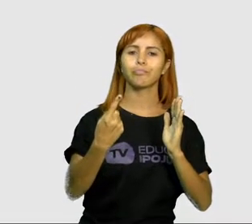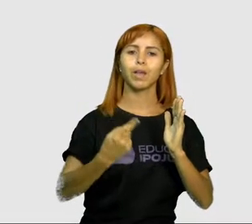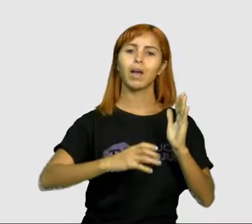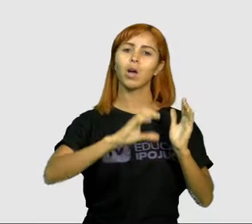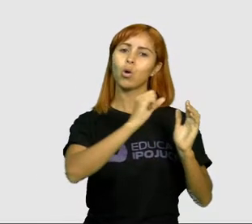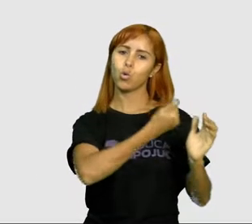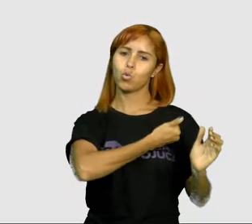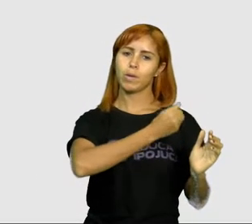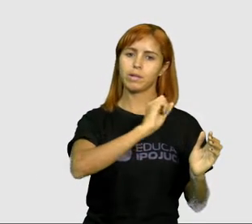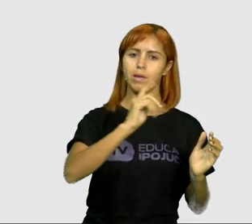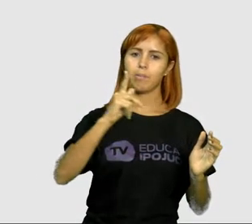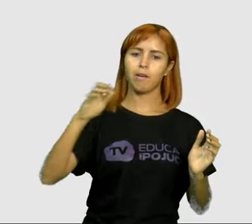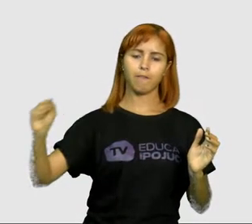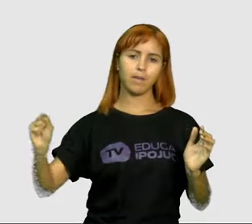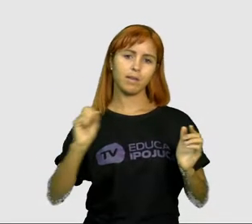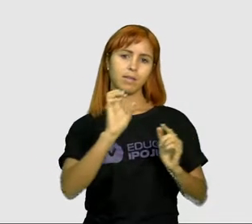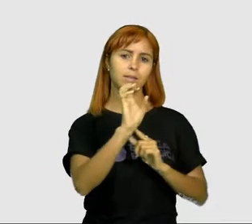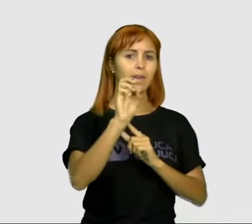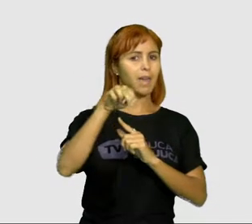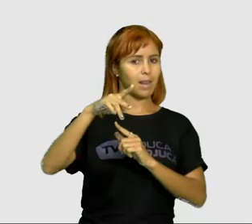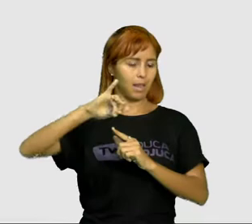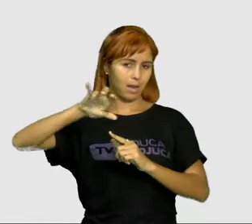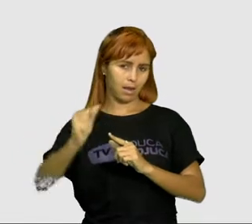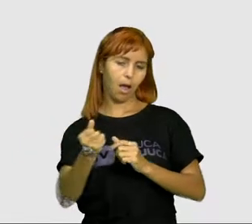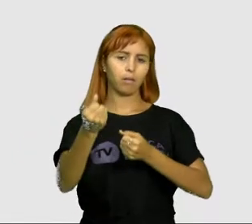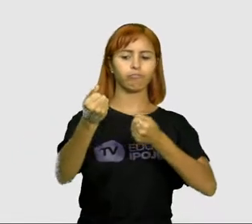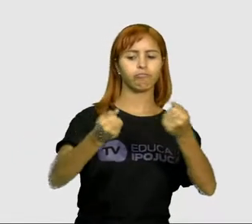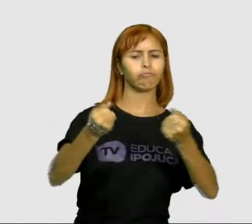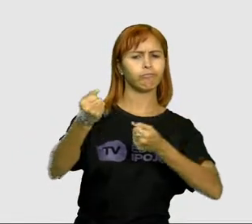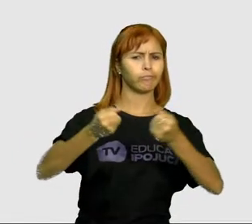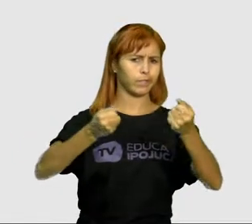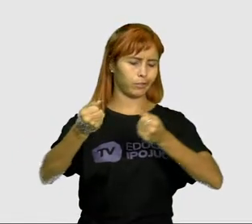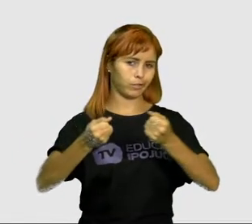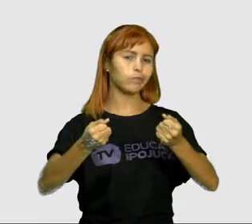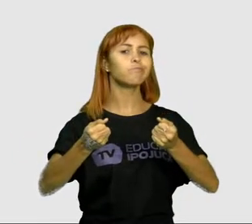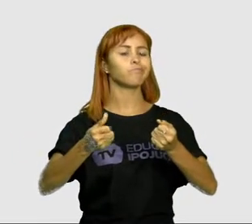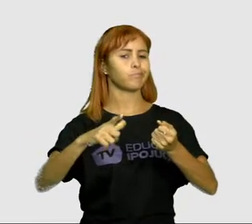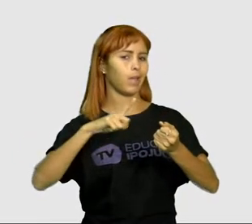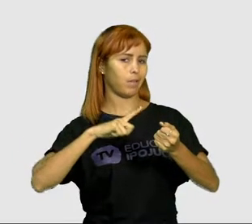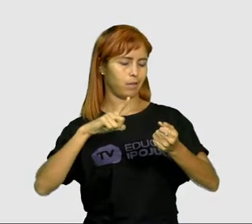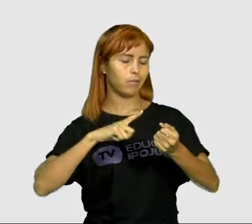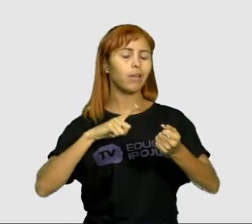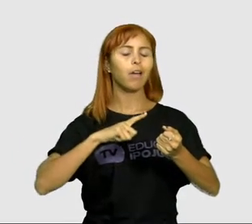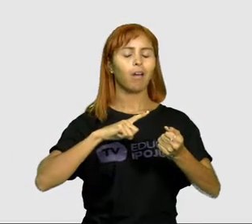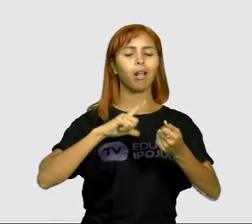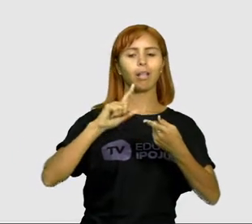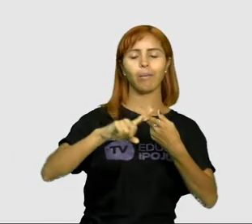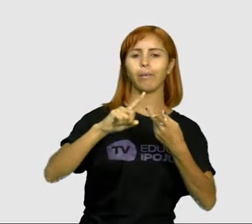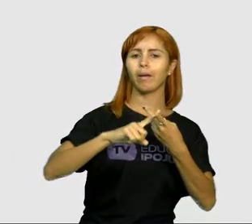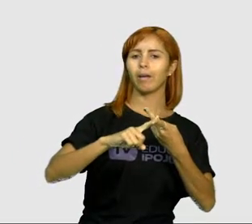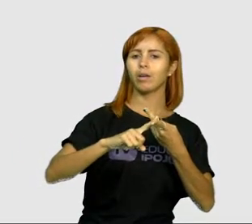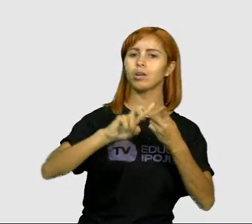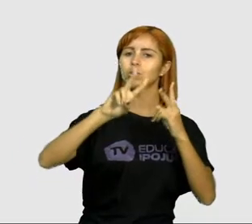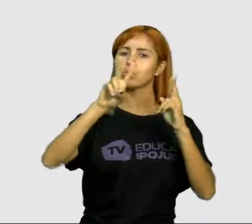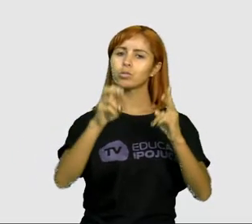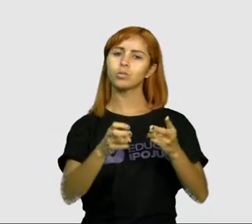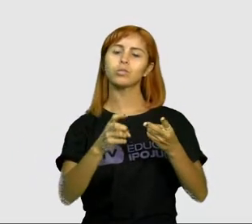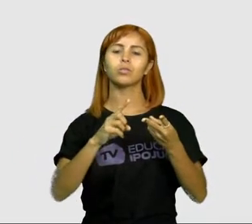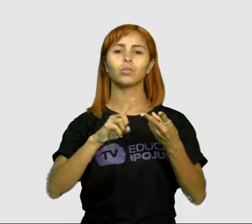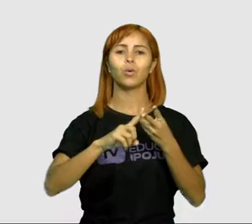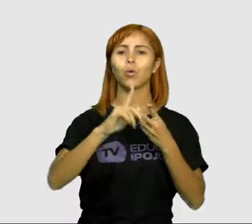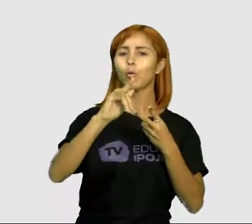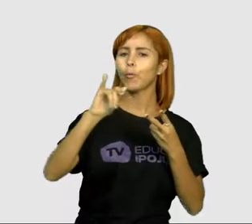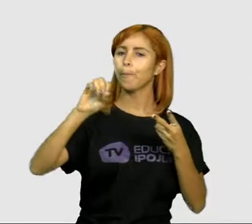CPF, a CNH, que é a Carteira Nacional de Habilitação, quem tiver. Ela vai trazer a questão também do NIS, do PIS